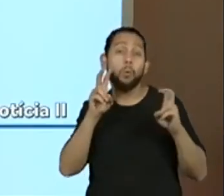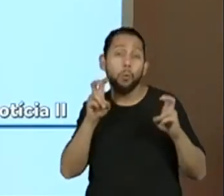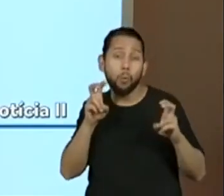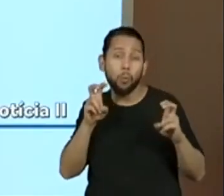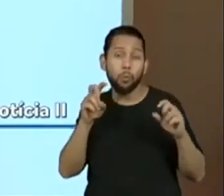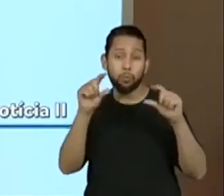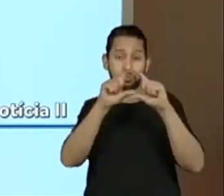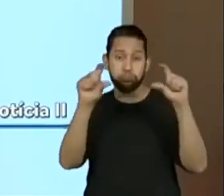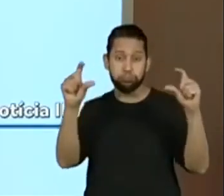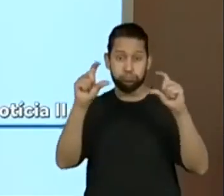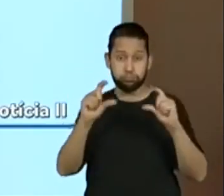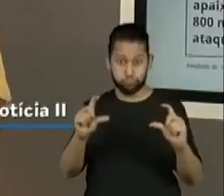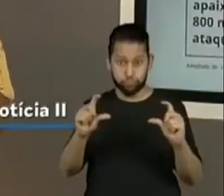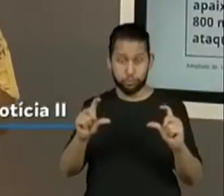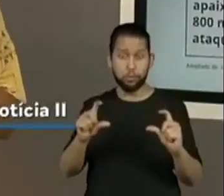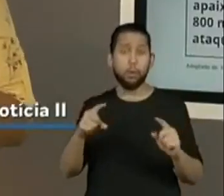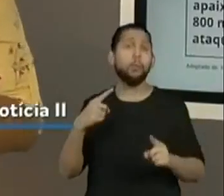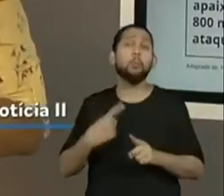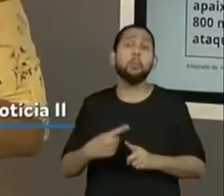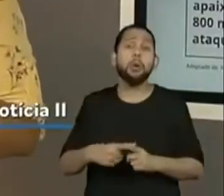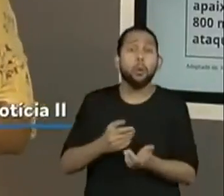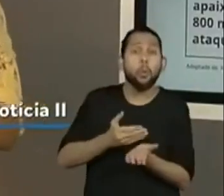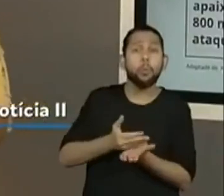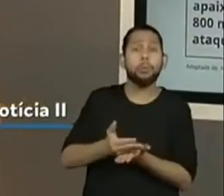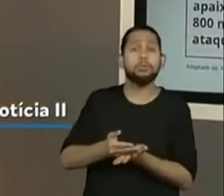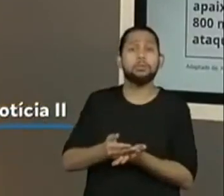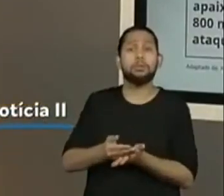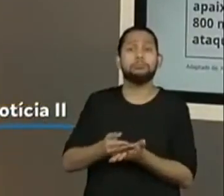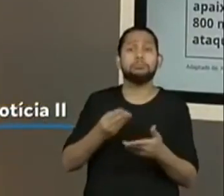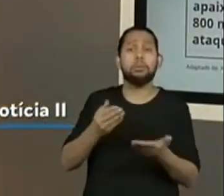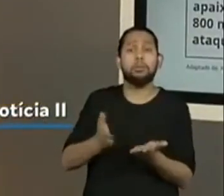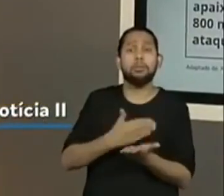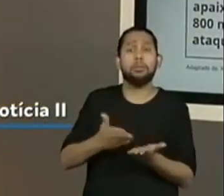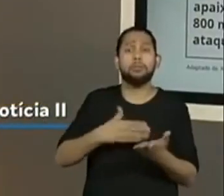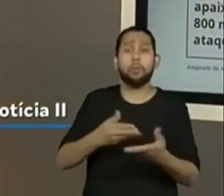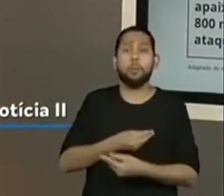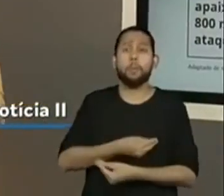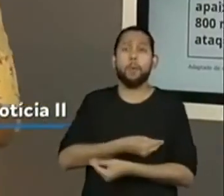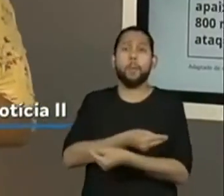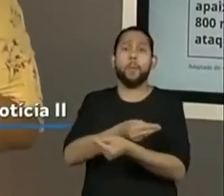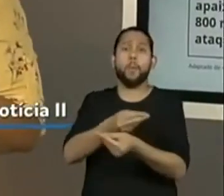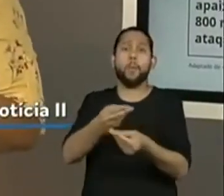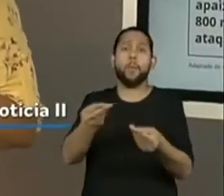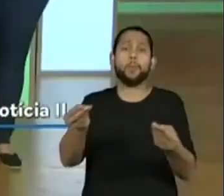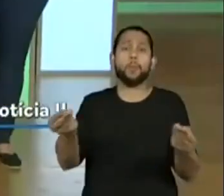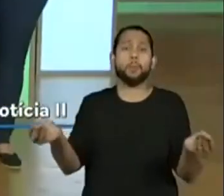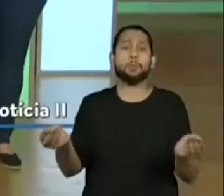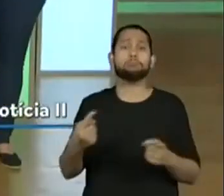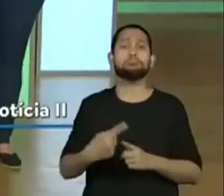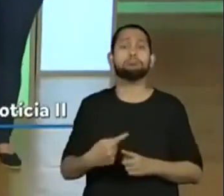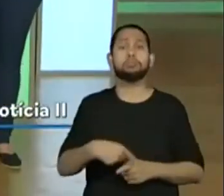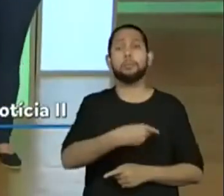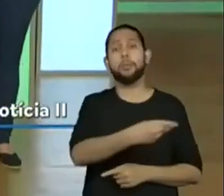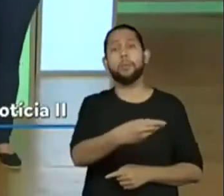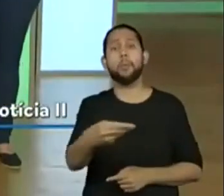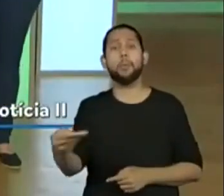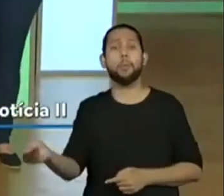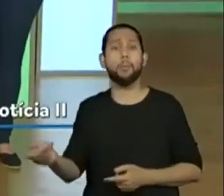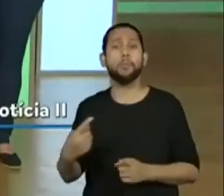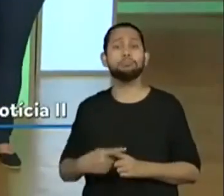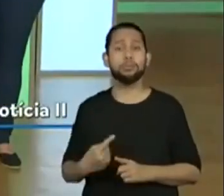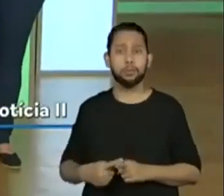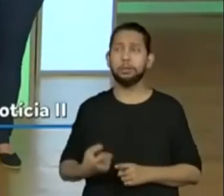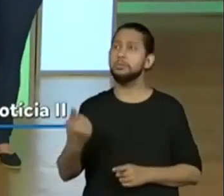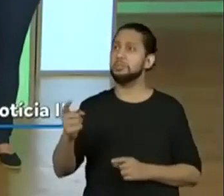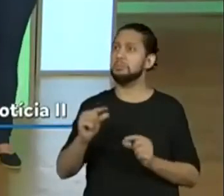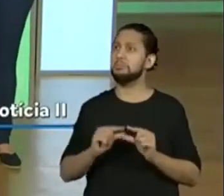distribuição. Hum, de livros. Olha só, então, eles estão ligadíssimos, hein? Tem tudo a ver mesmo. Quase que escreveram